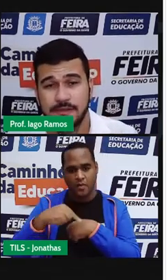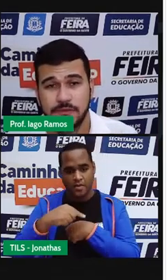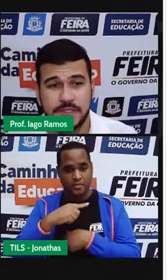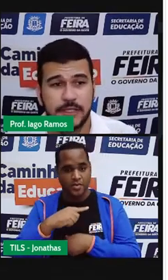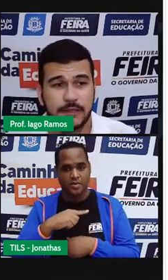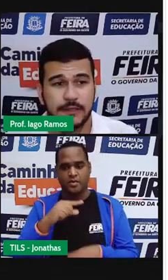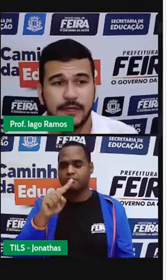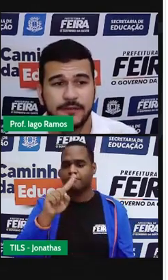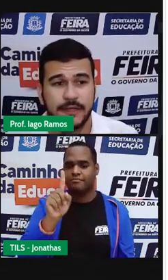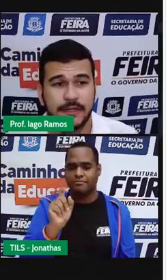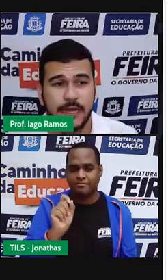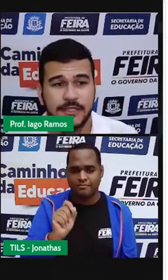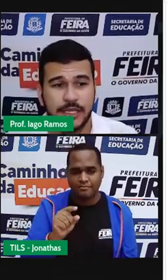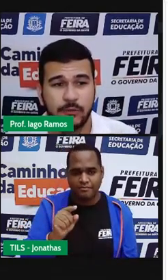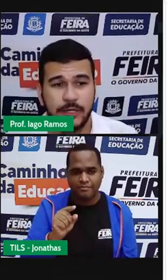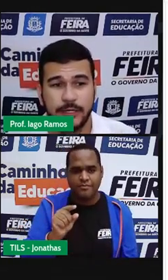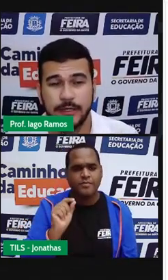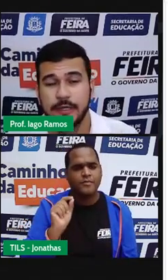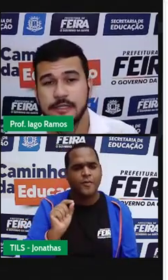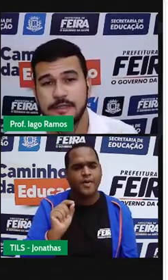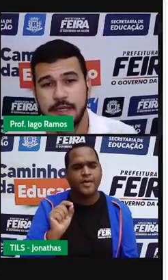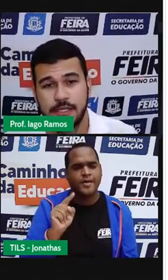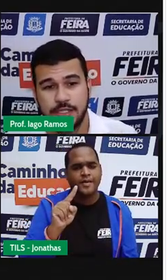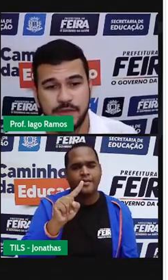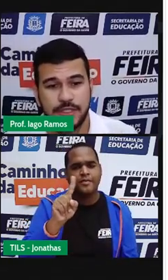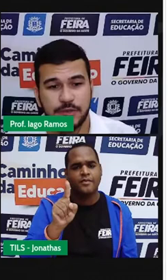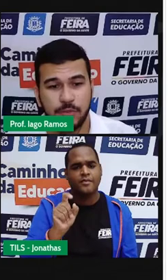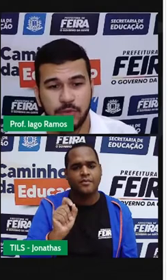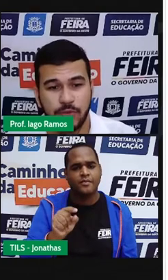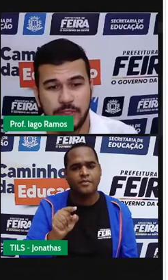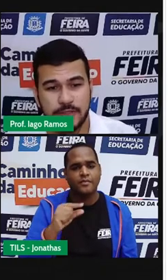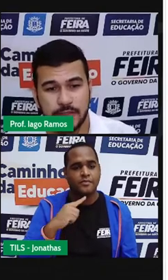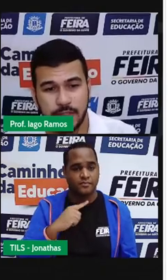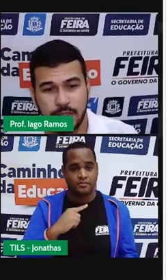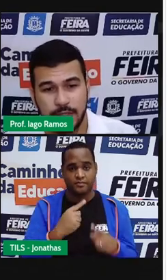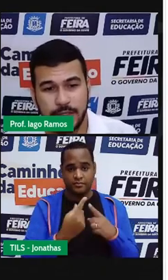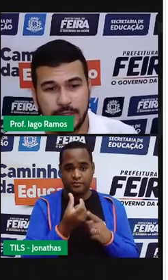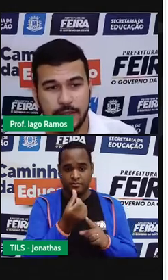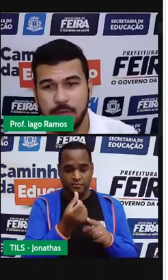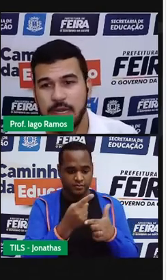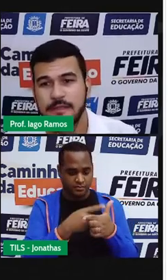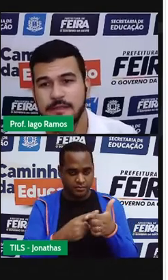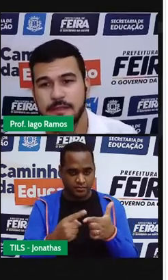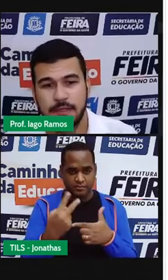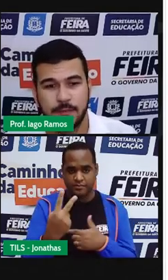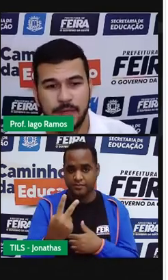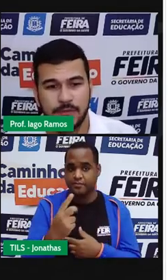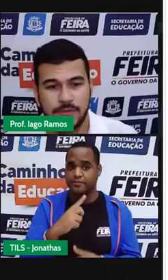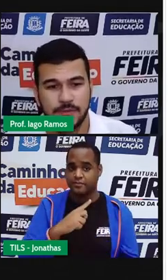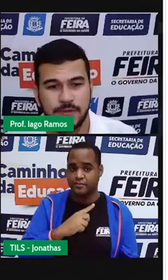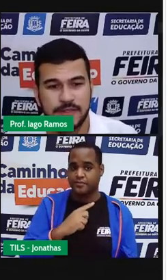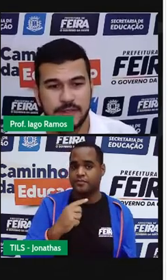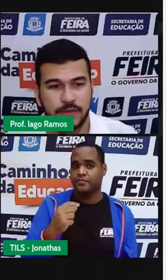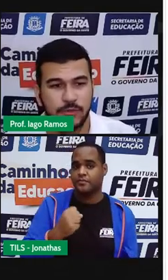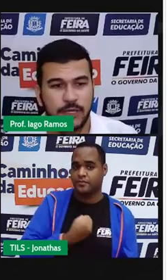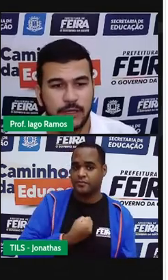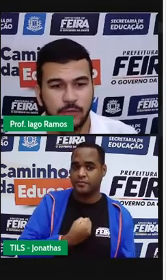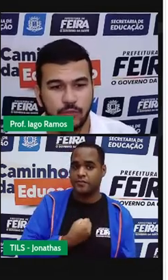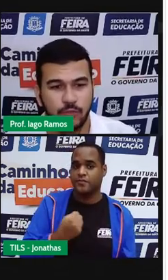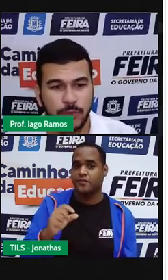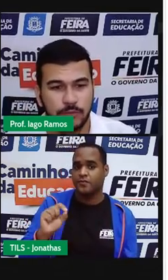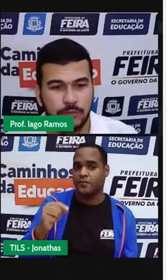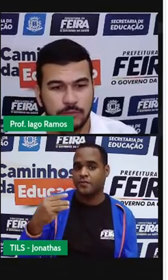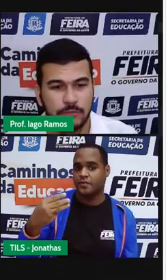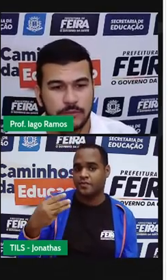interrogaçãozinha, na verdade, é o que? 6 dividido por 2, que nada mais, nada menos, vai ser do que